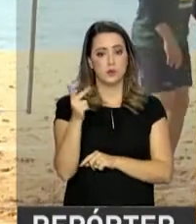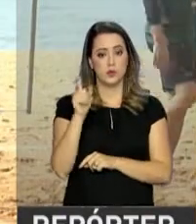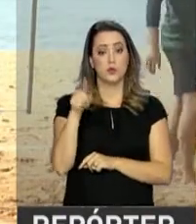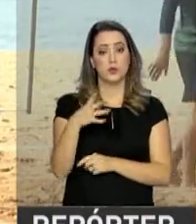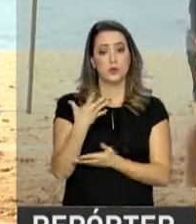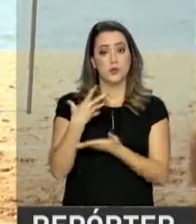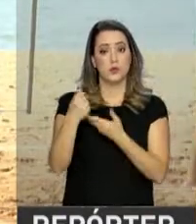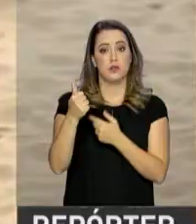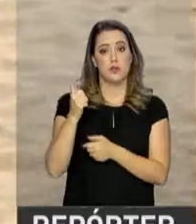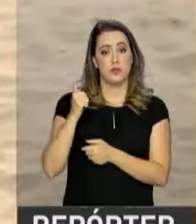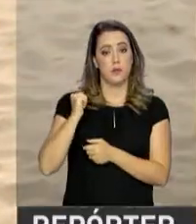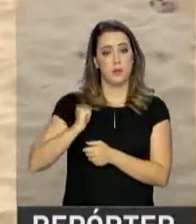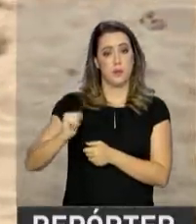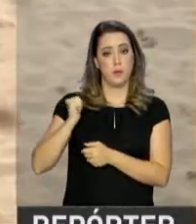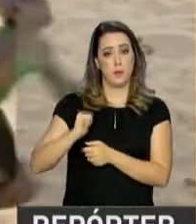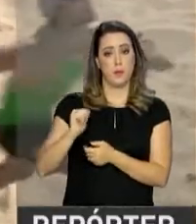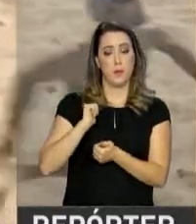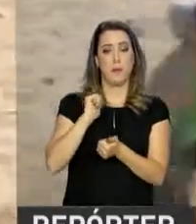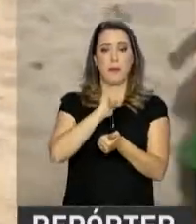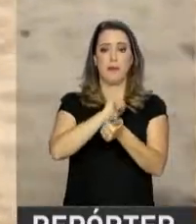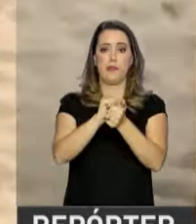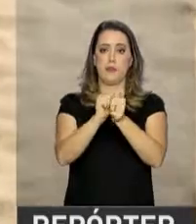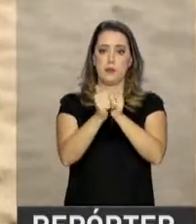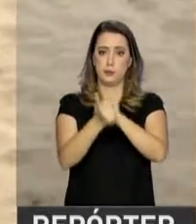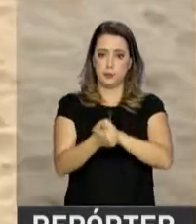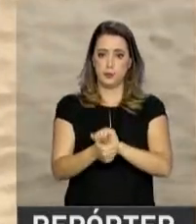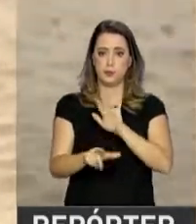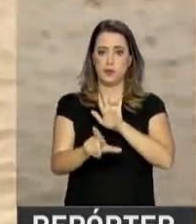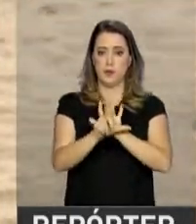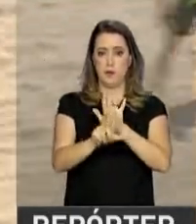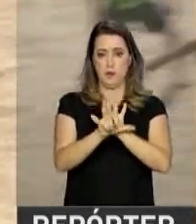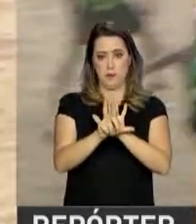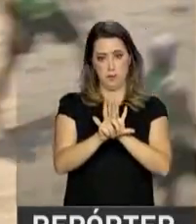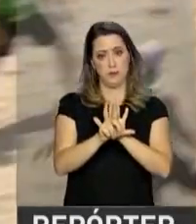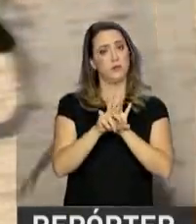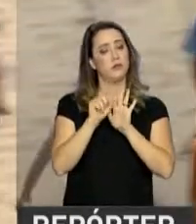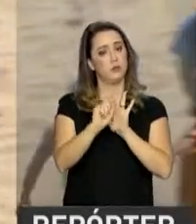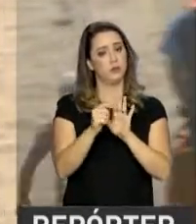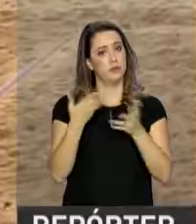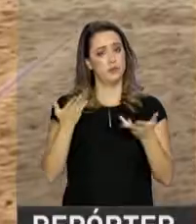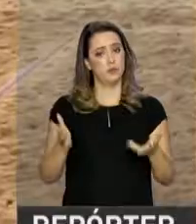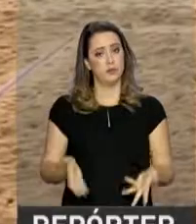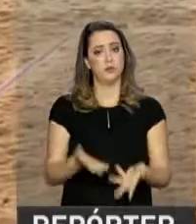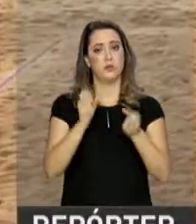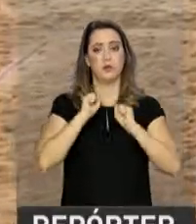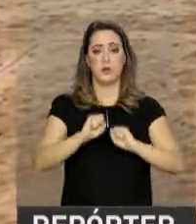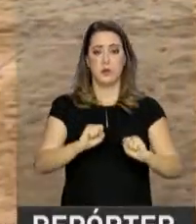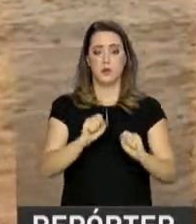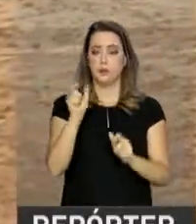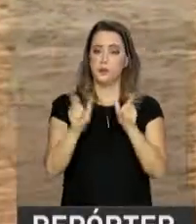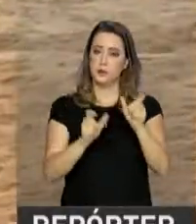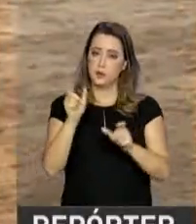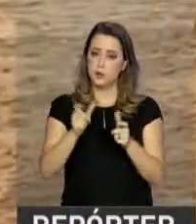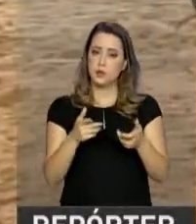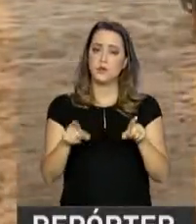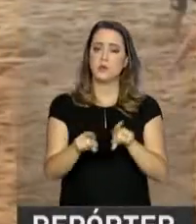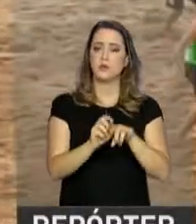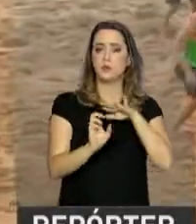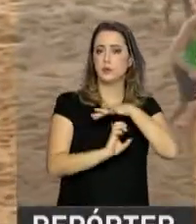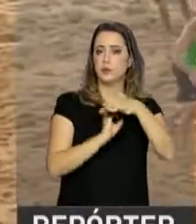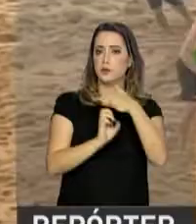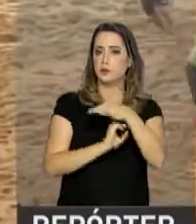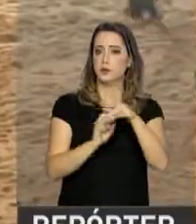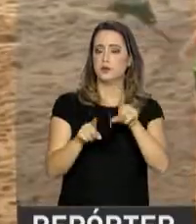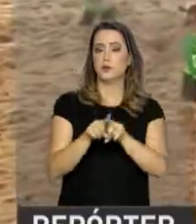beneficiados com recursos obtidos por meio da Lei de Incentivo ao Esporte, que permite que pessoas e empresas